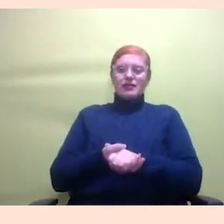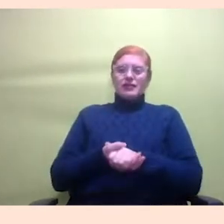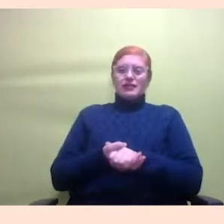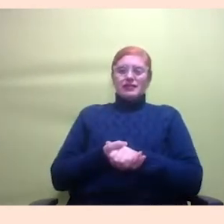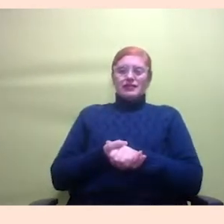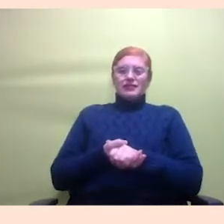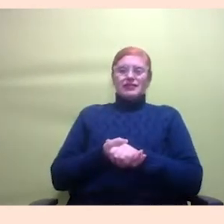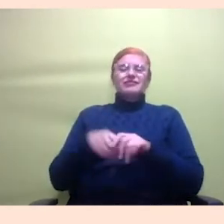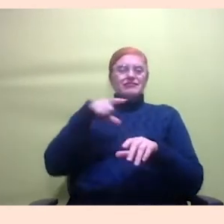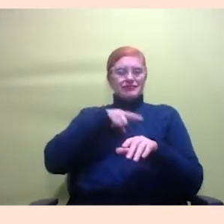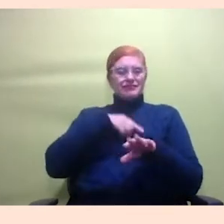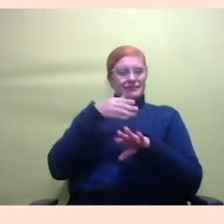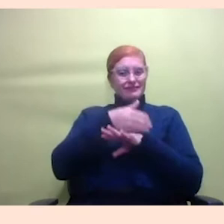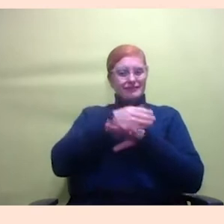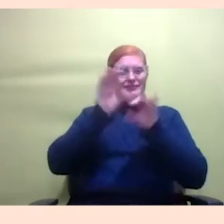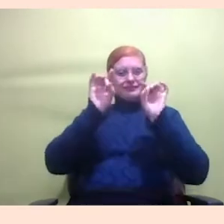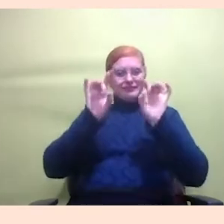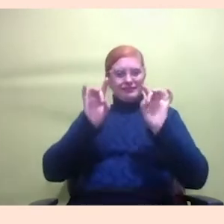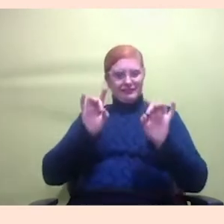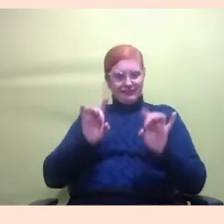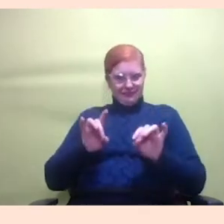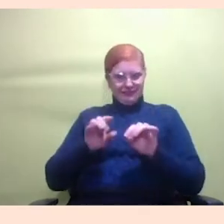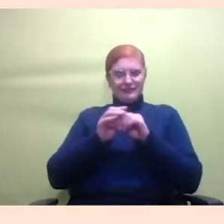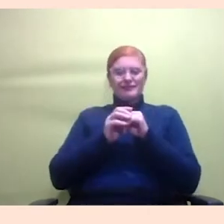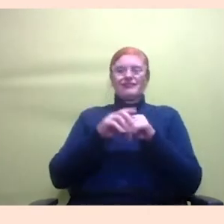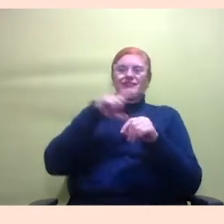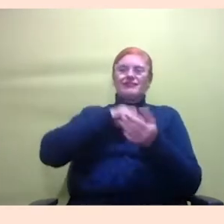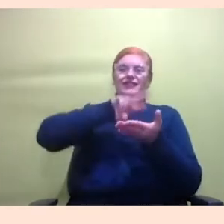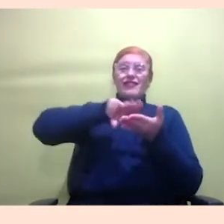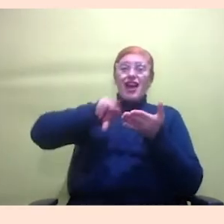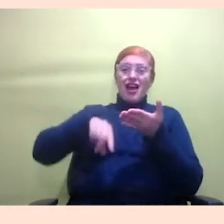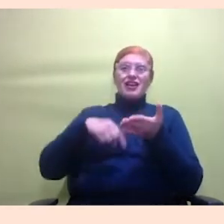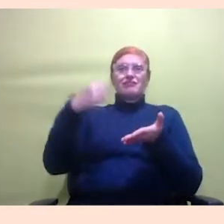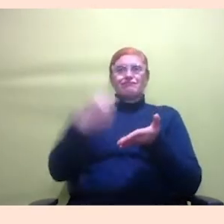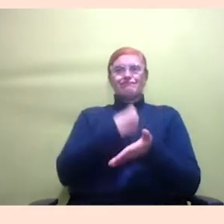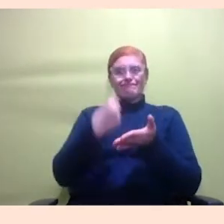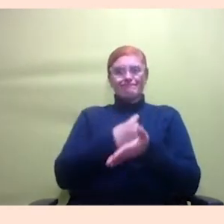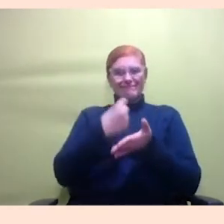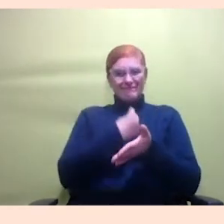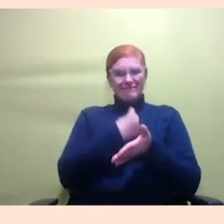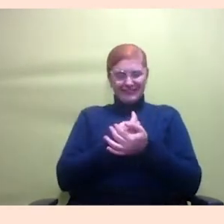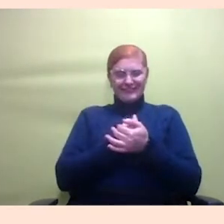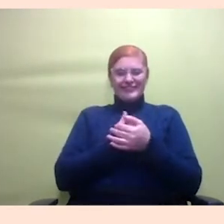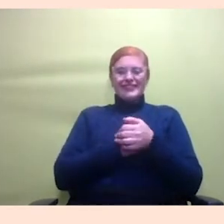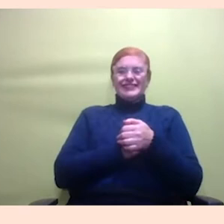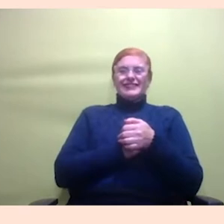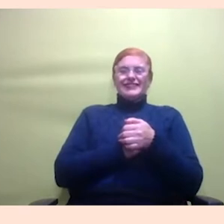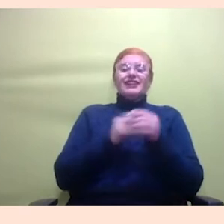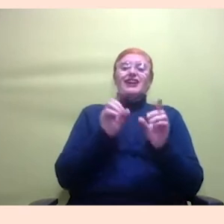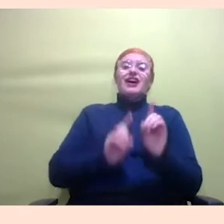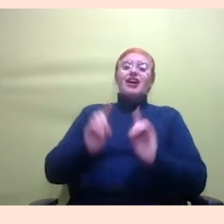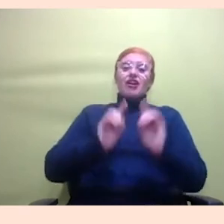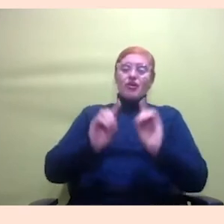especiais para colocar para vocês são várias perguntas de algumas companheiras que estão aqui